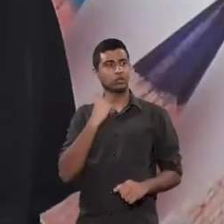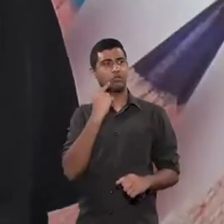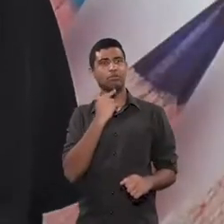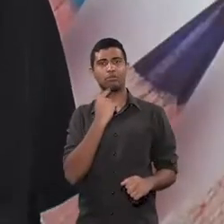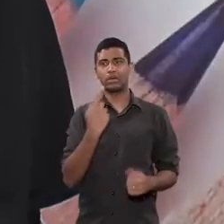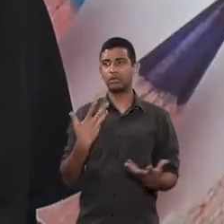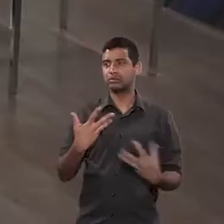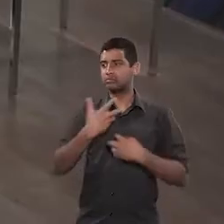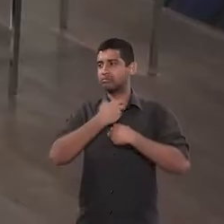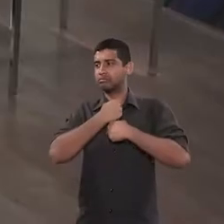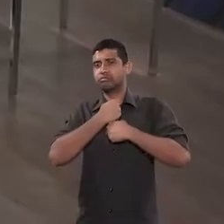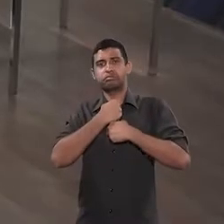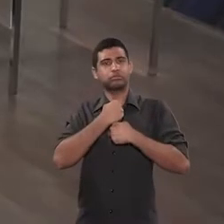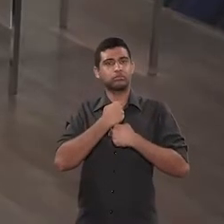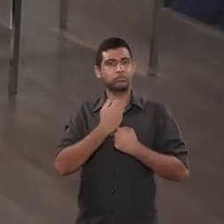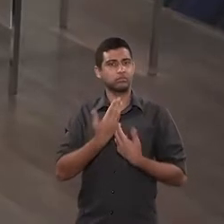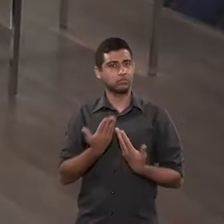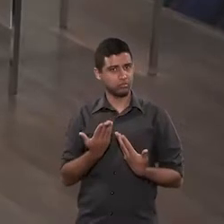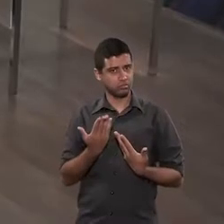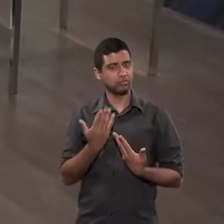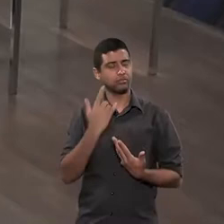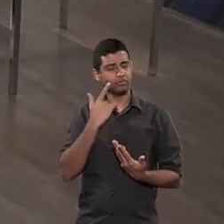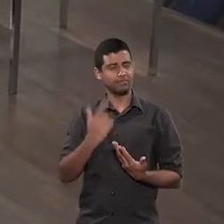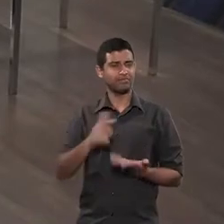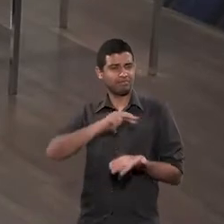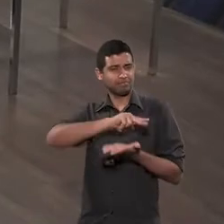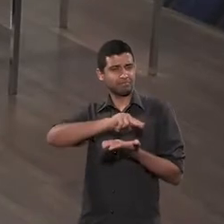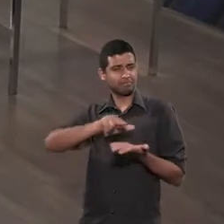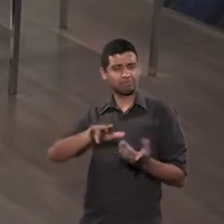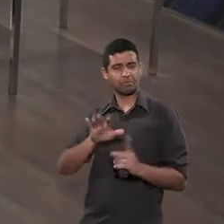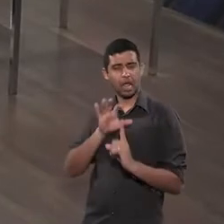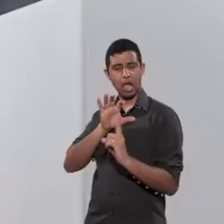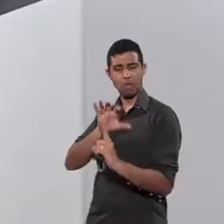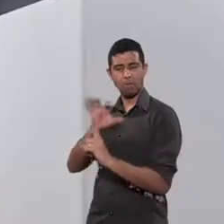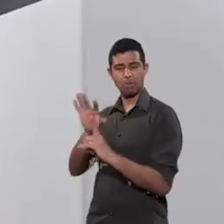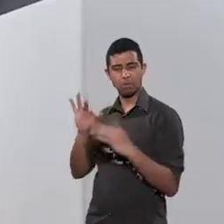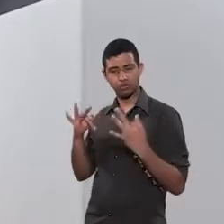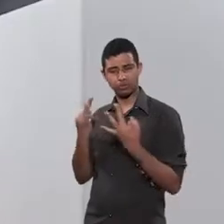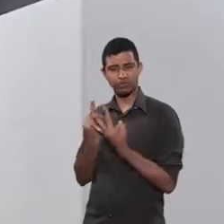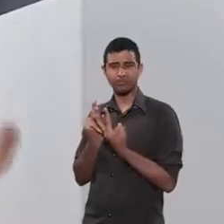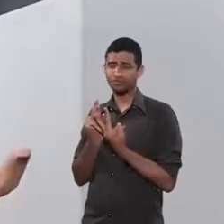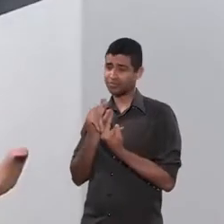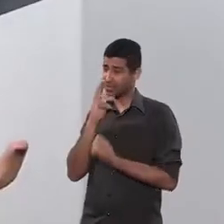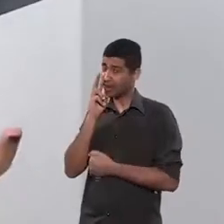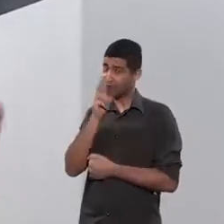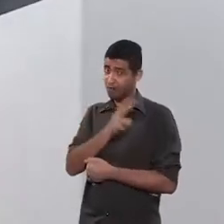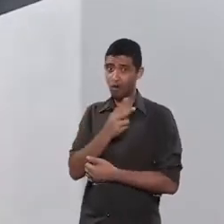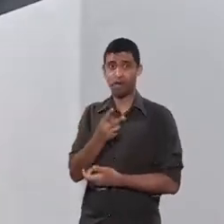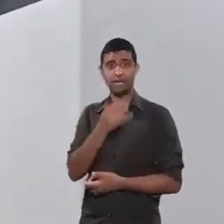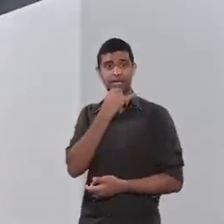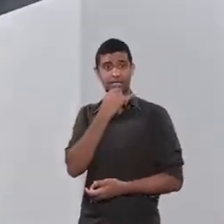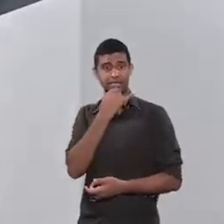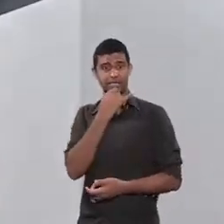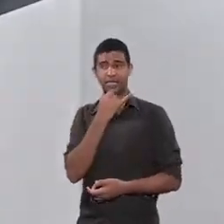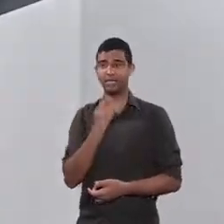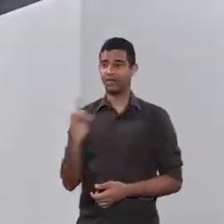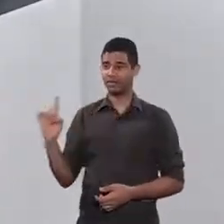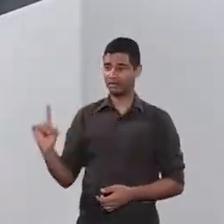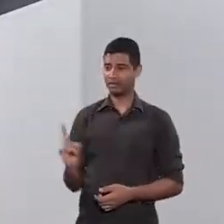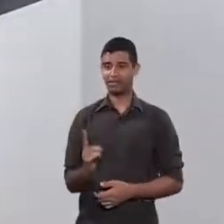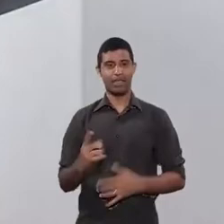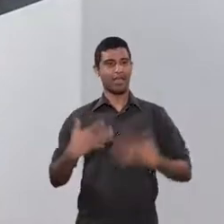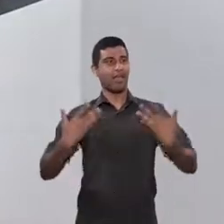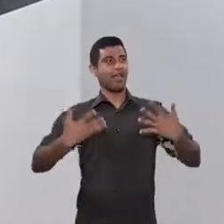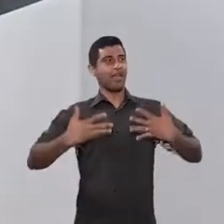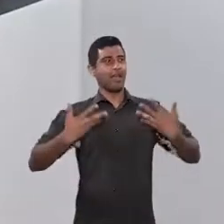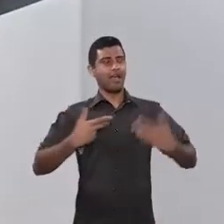feliz. E, na verdade, assim, ela acaba entrando em função dessas manipulações afetivas, que são as mais graves, como, por exemplo, chegar feliz da